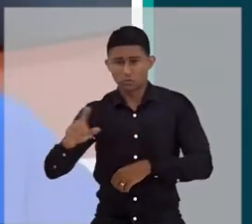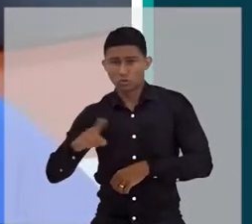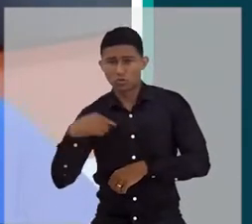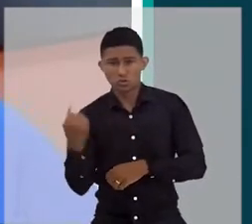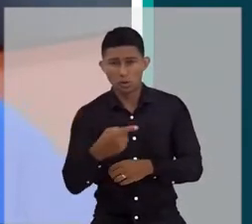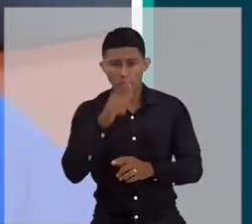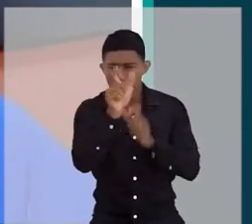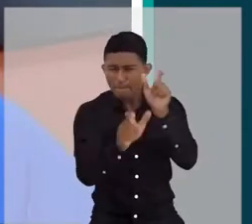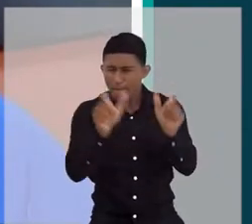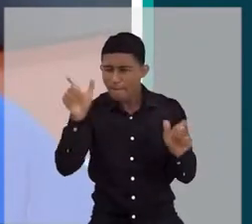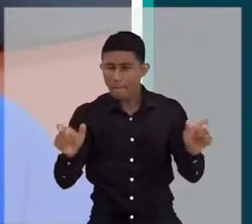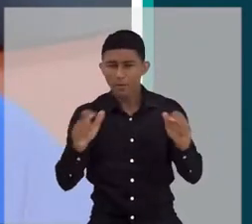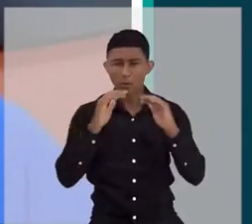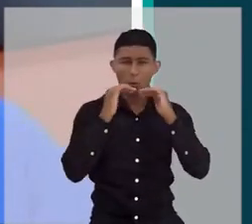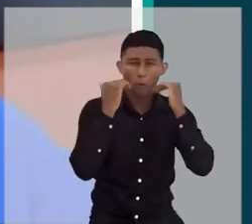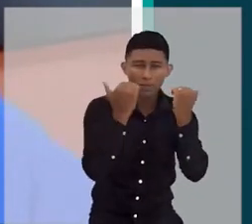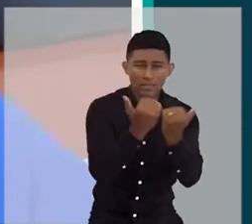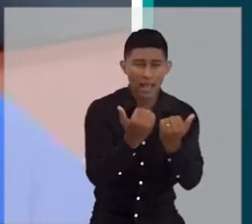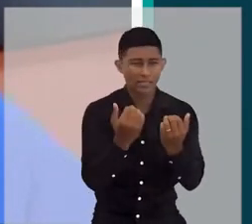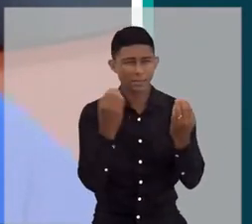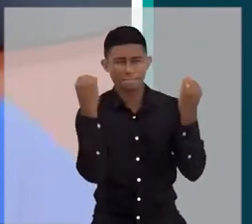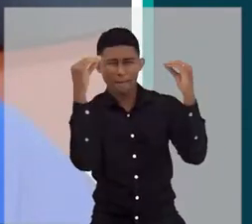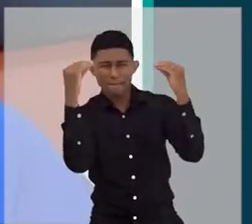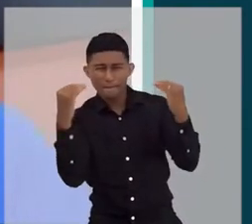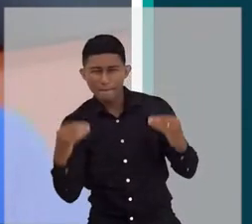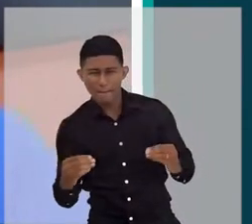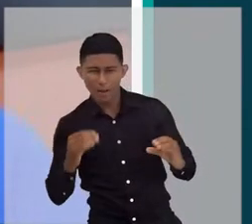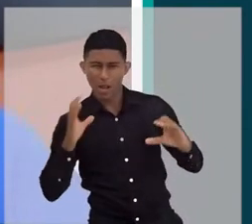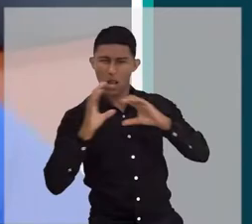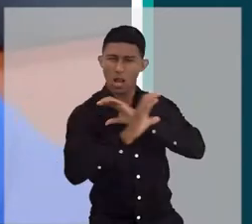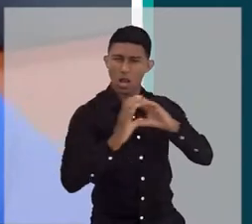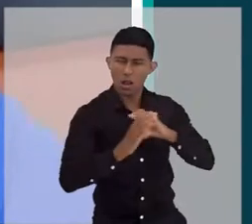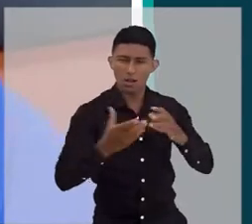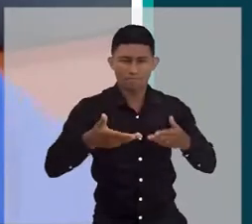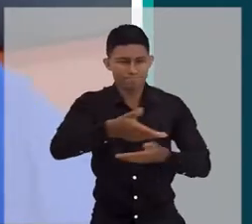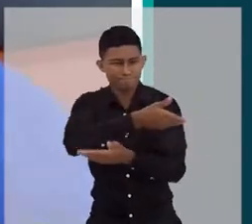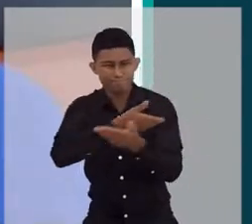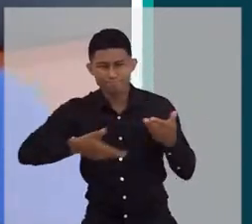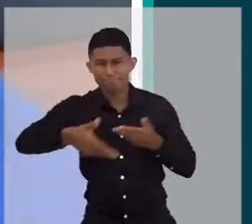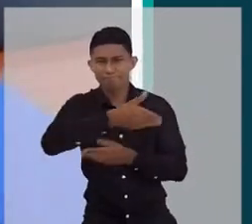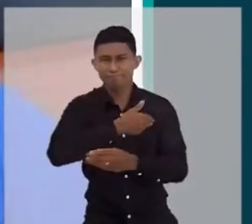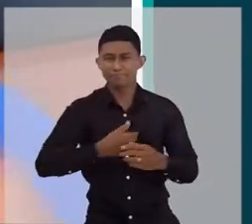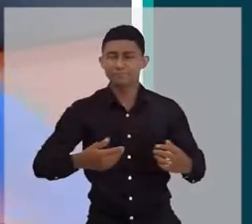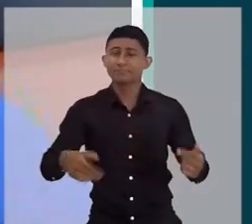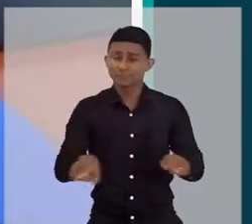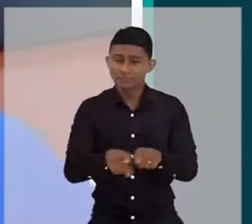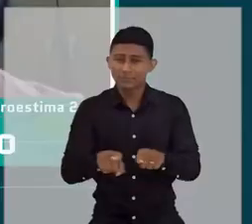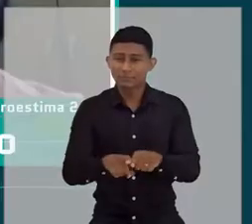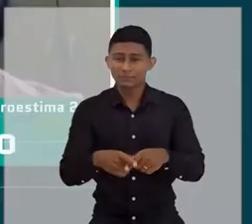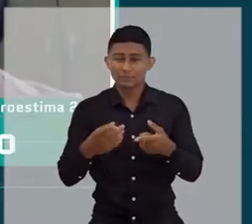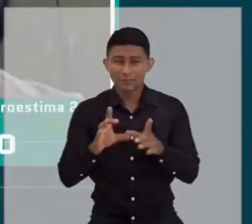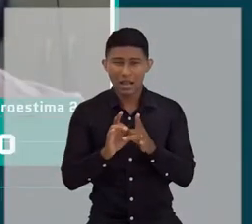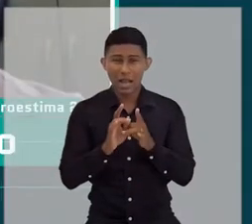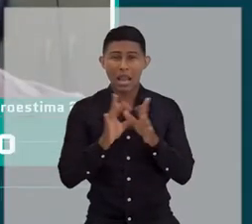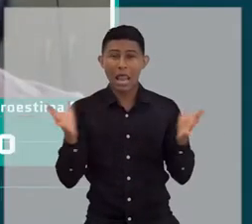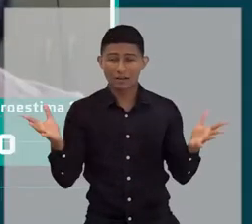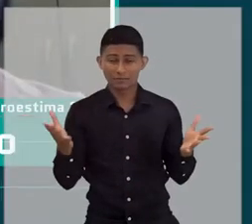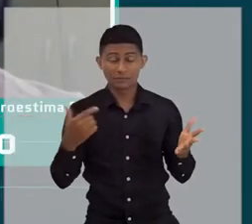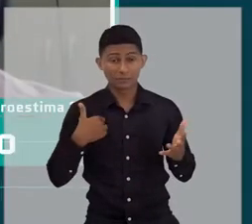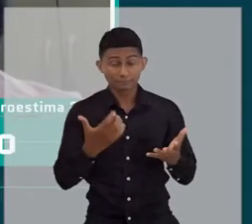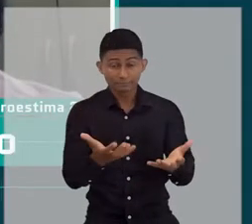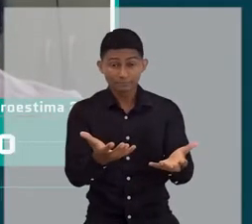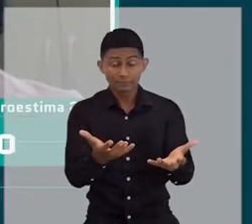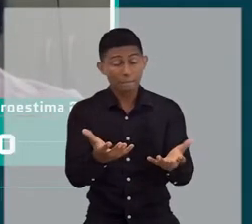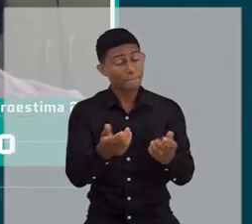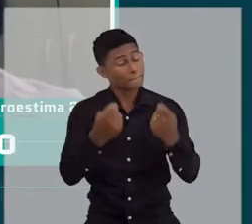ter as nossas comunidades, comunicar com as nossas comunidades, com as pessoas que interagem, interagir, abrir